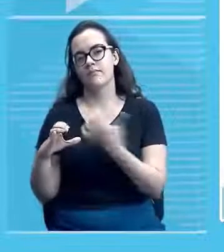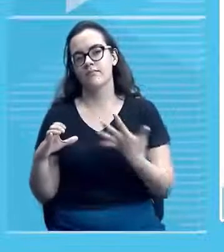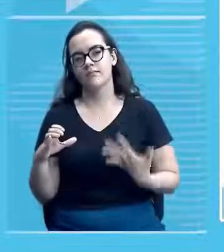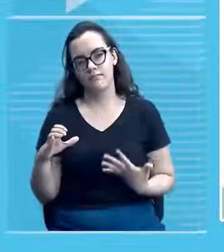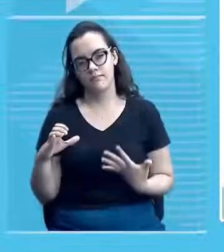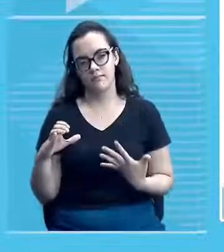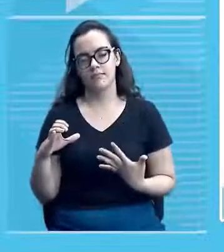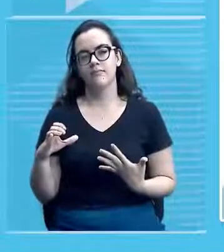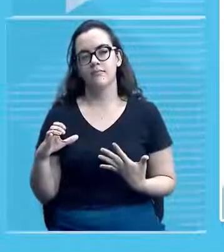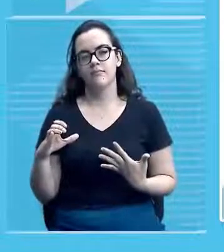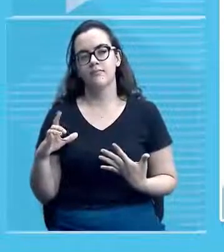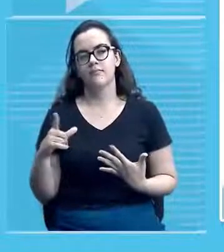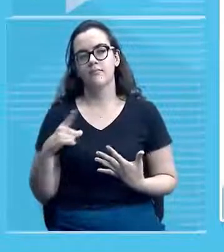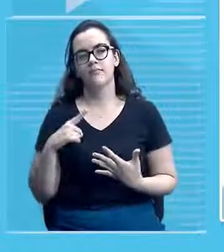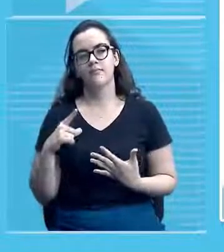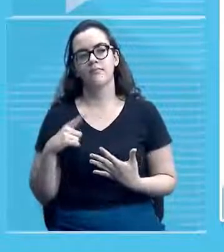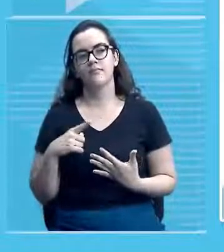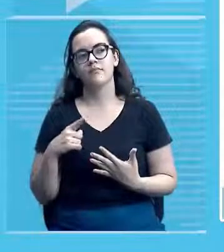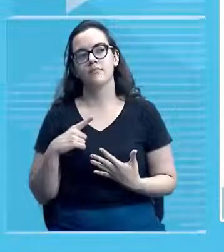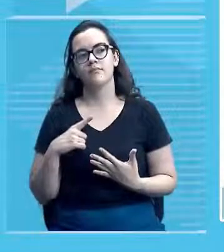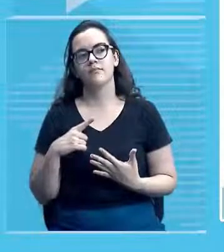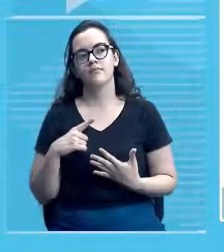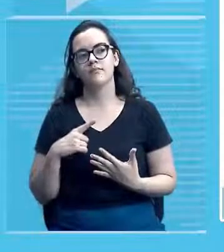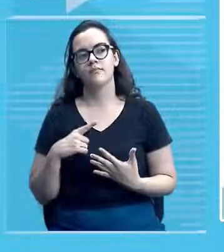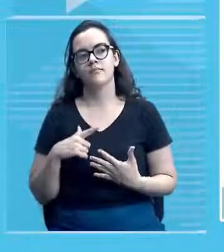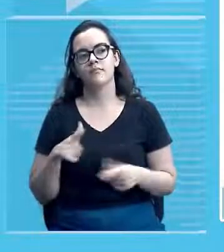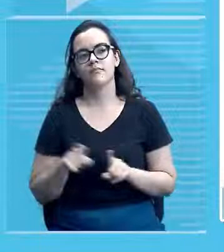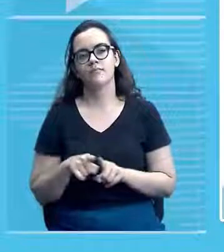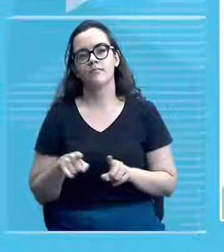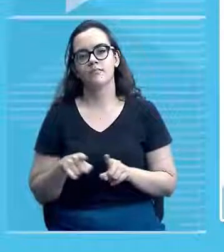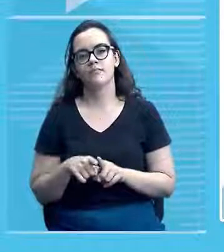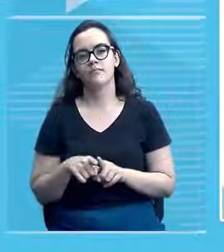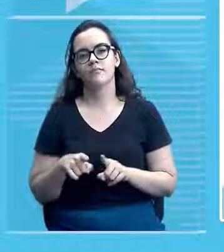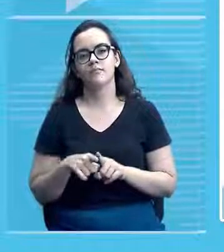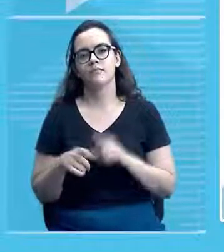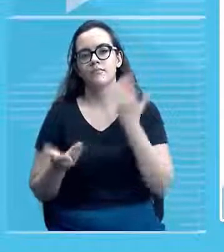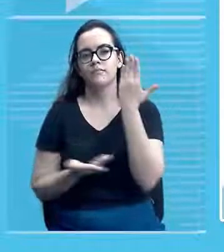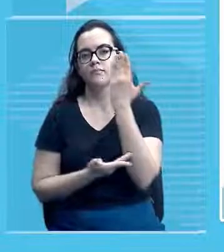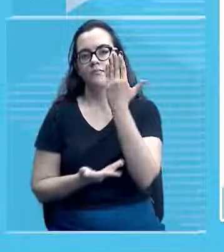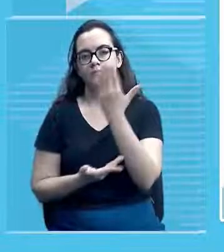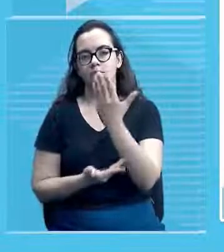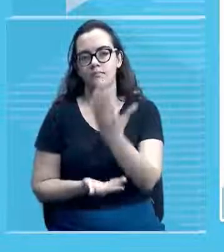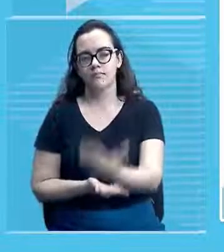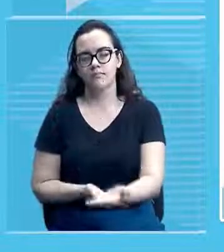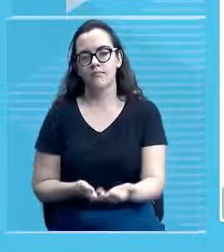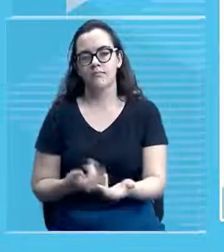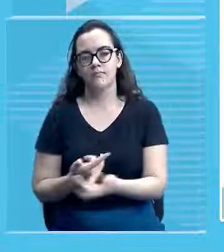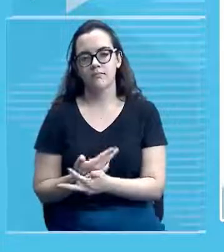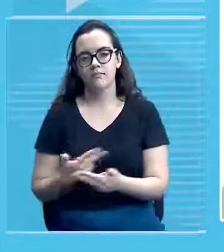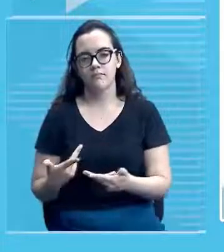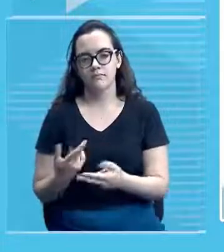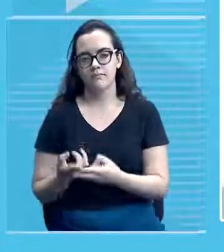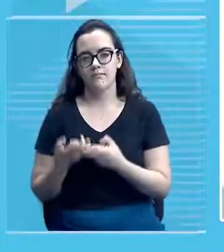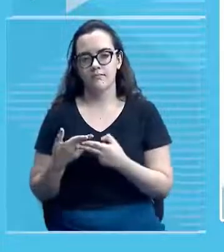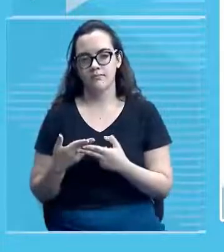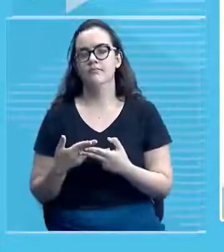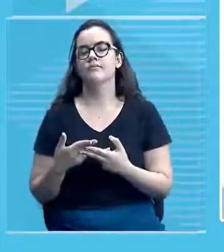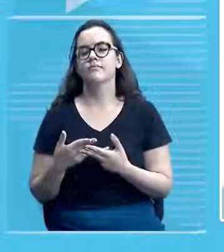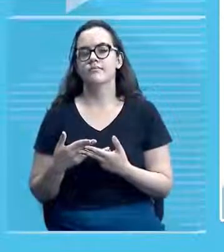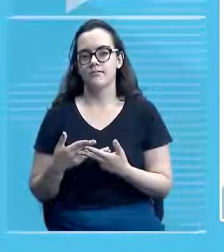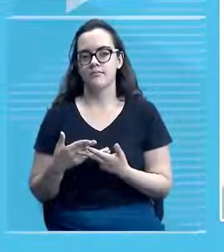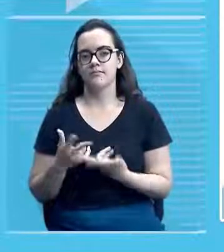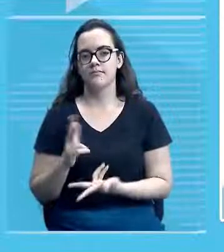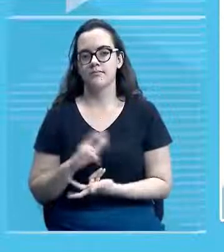esquadrias, né? Em veneziana, de madeira, bandeiras trabalhadas, né? Em